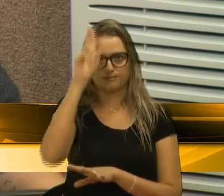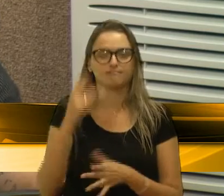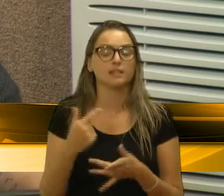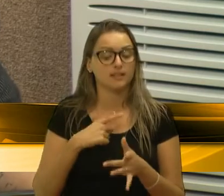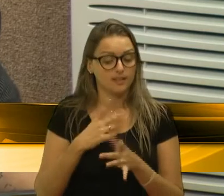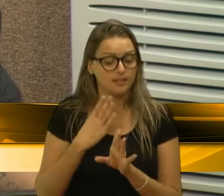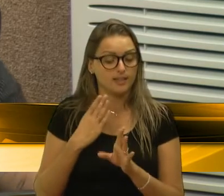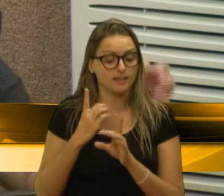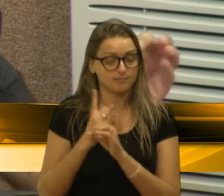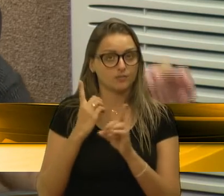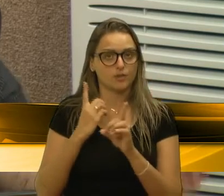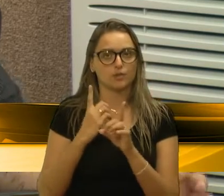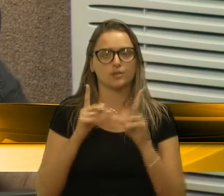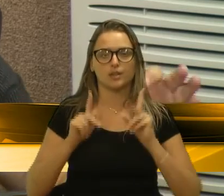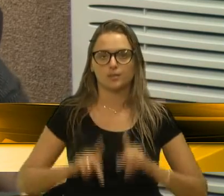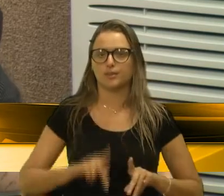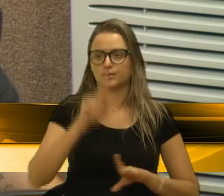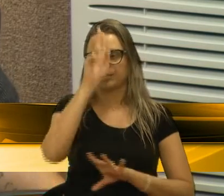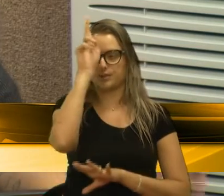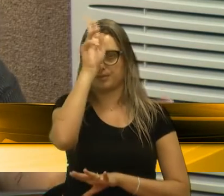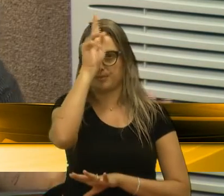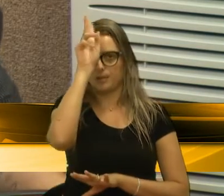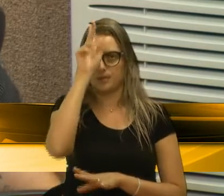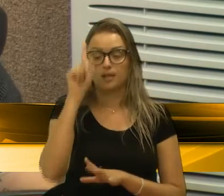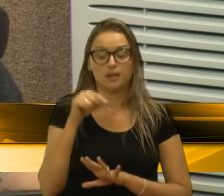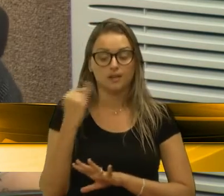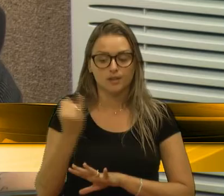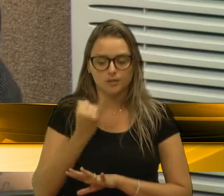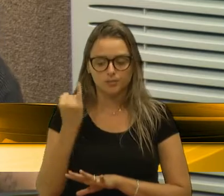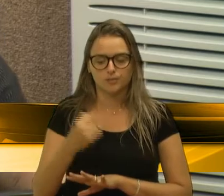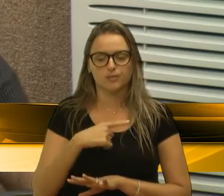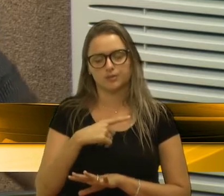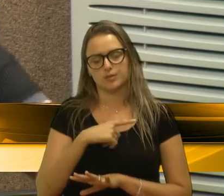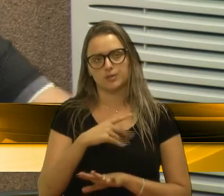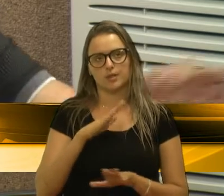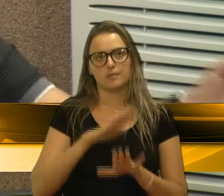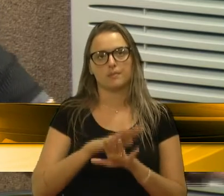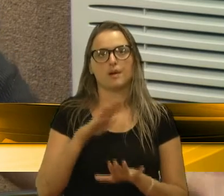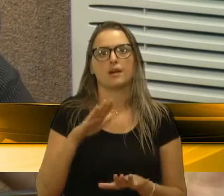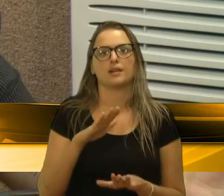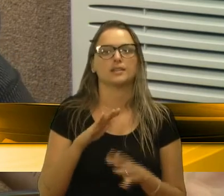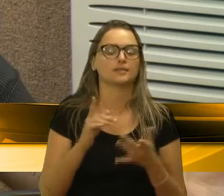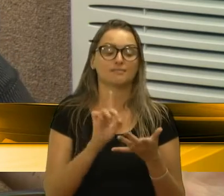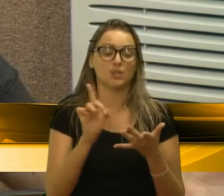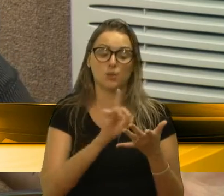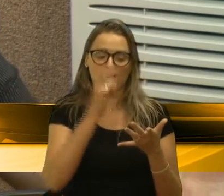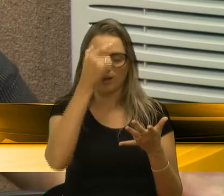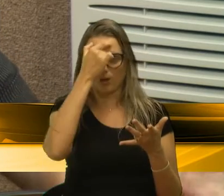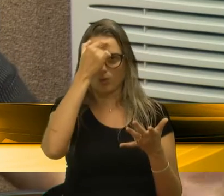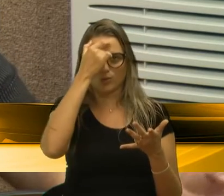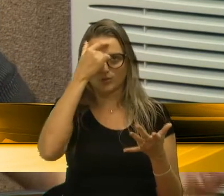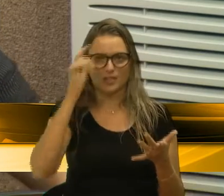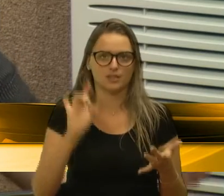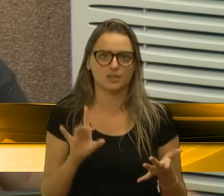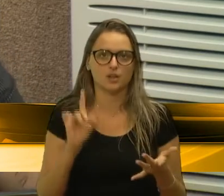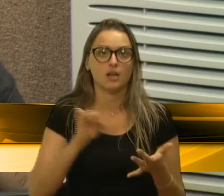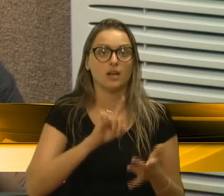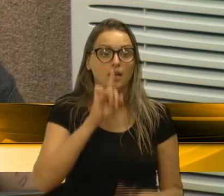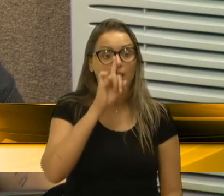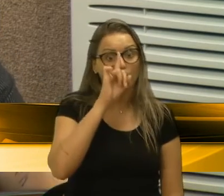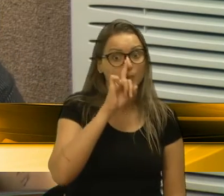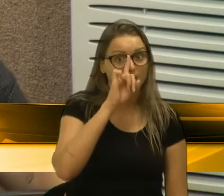Encontraríamos. Então, acho que é extremamente importante, relevante, temos que reforçar, sim, porque isso aí não é mais uma questão de conscientização. Isso é um perigo